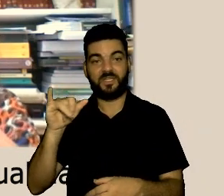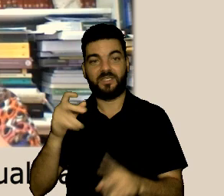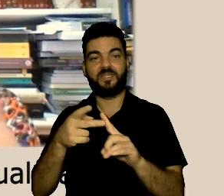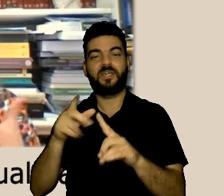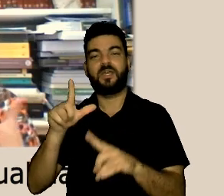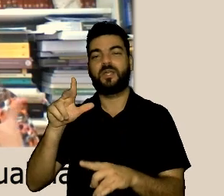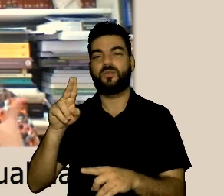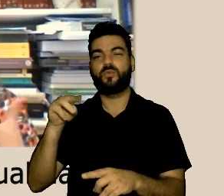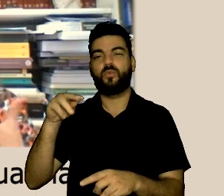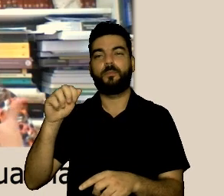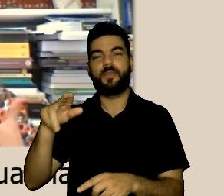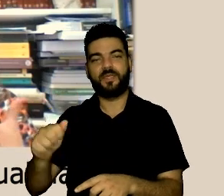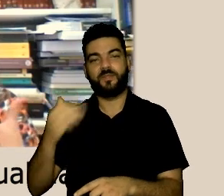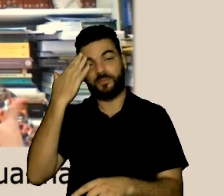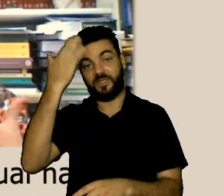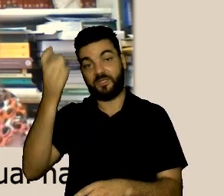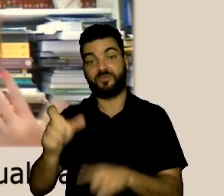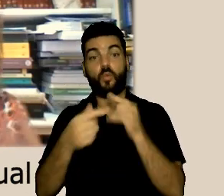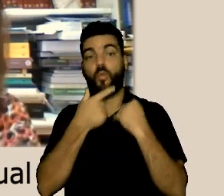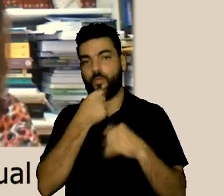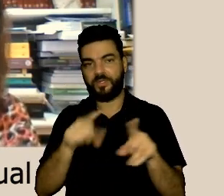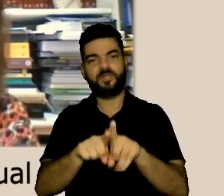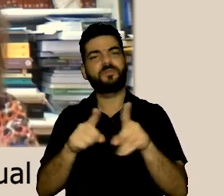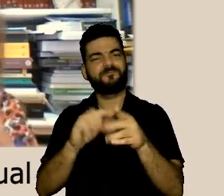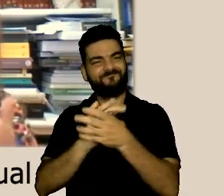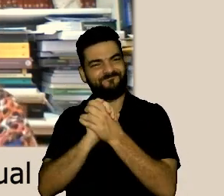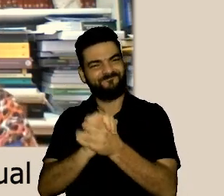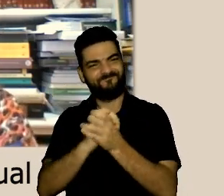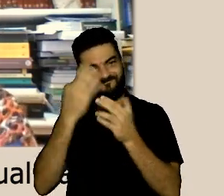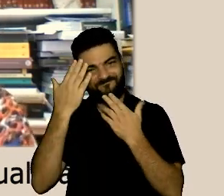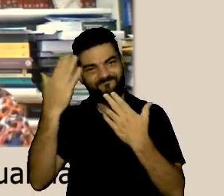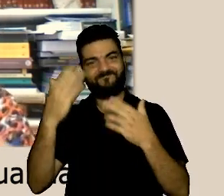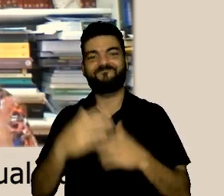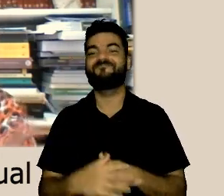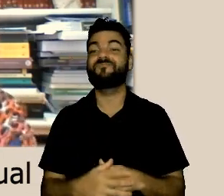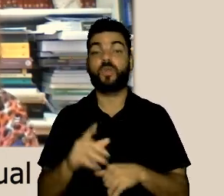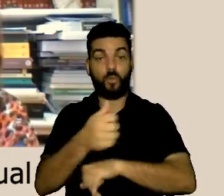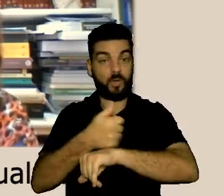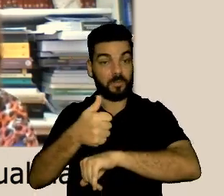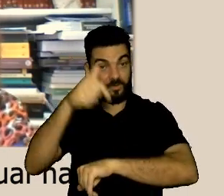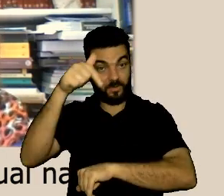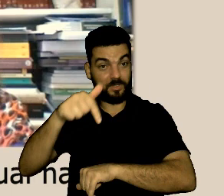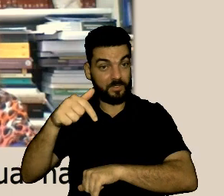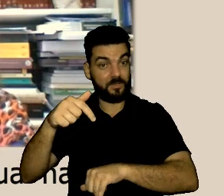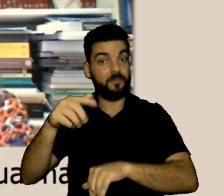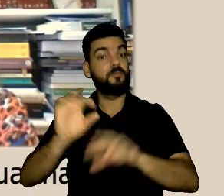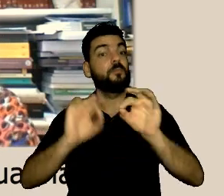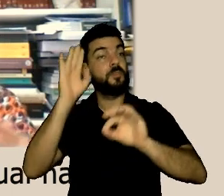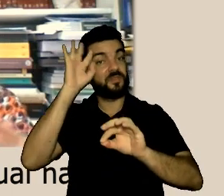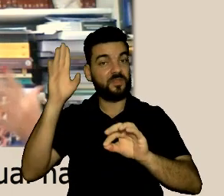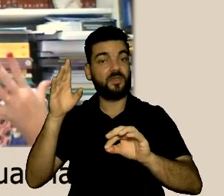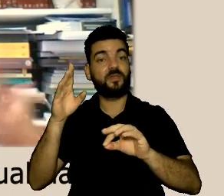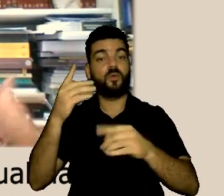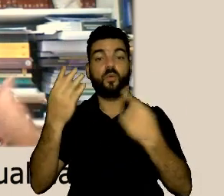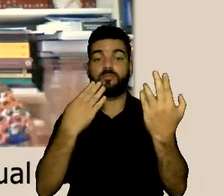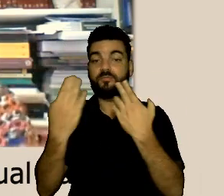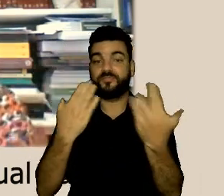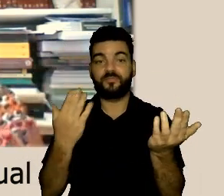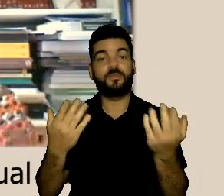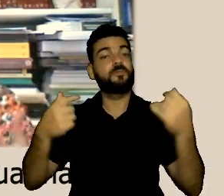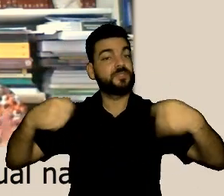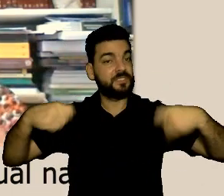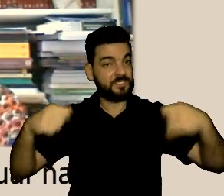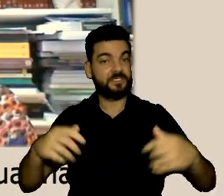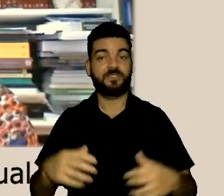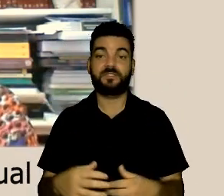só tenho a agradecer agradecer a Joseli agradecer a Lumena agradecer a você João Francisco eu acho que dentro